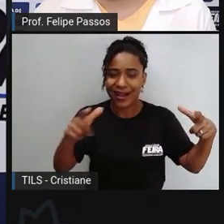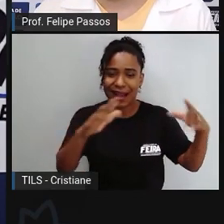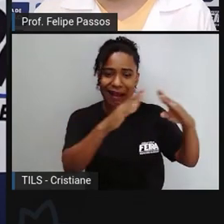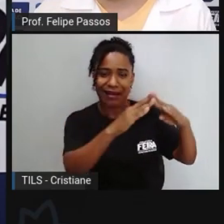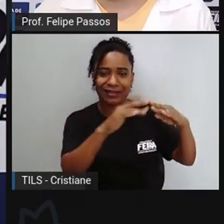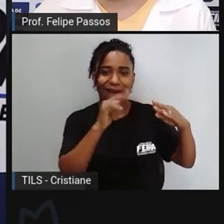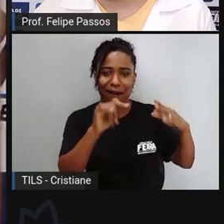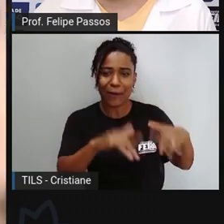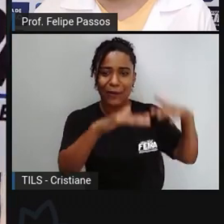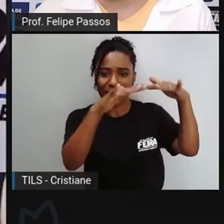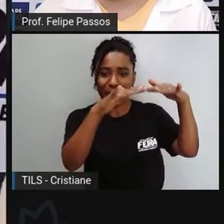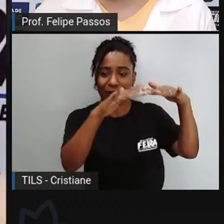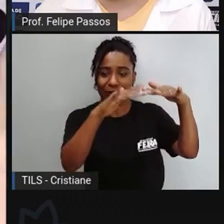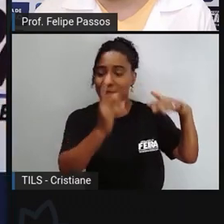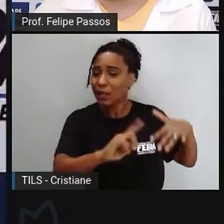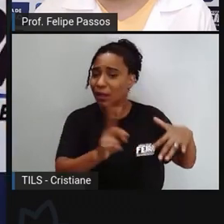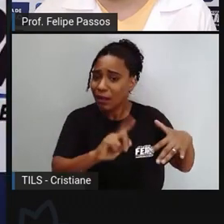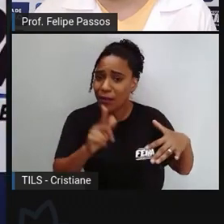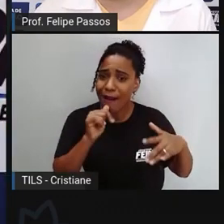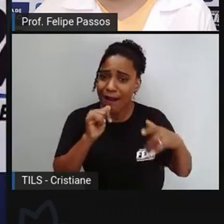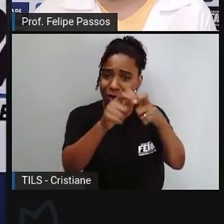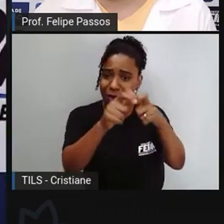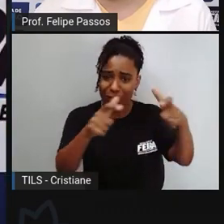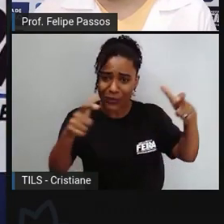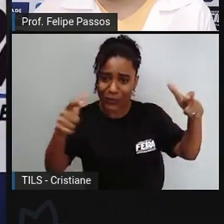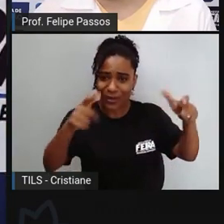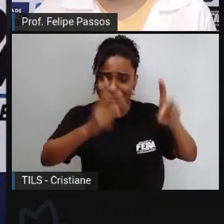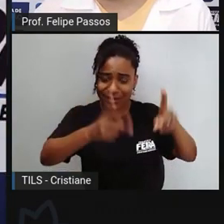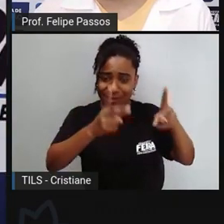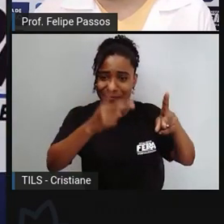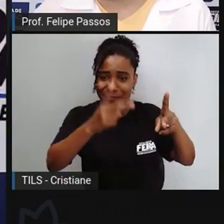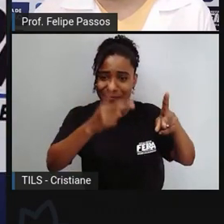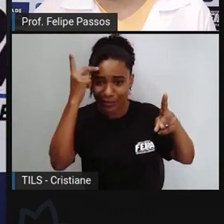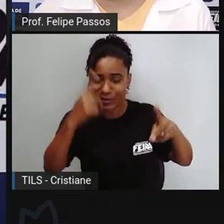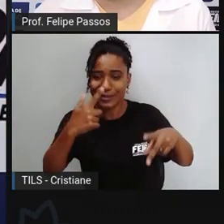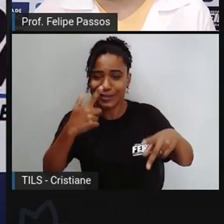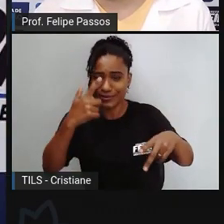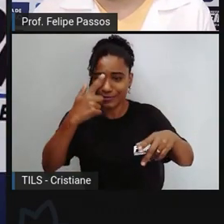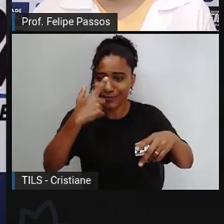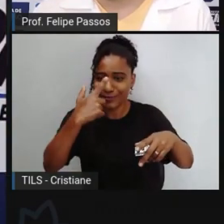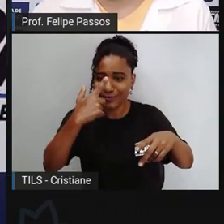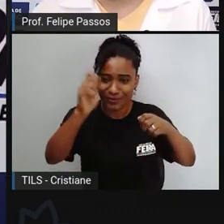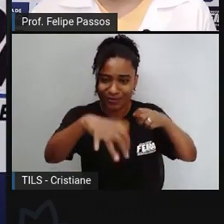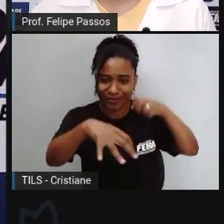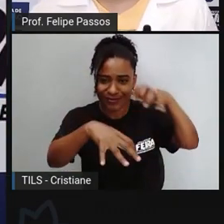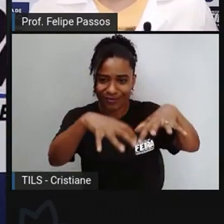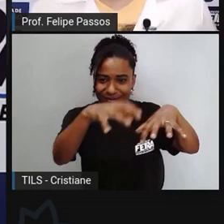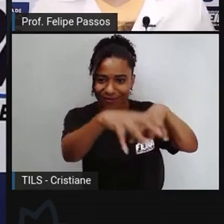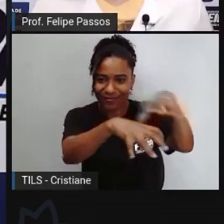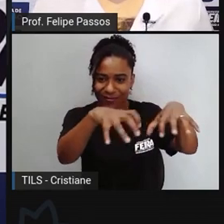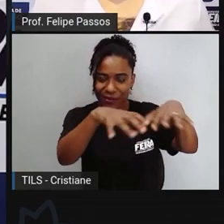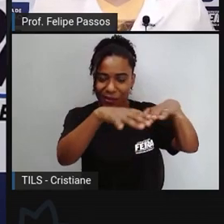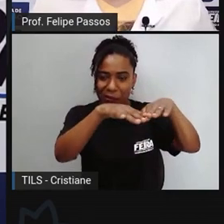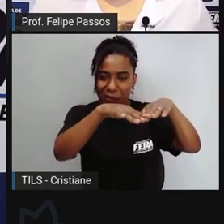estão atingindo a lagoa queria